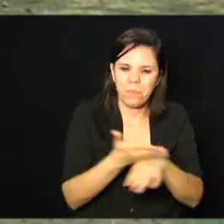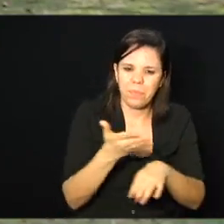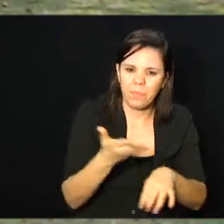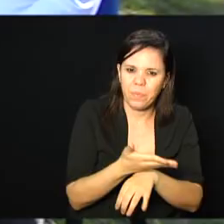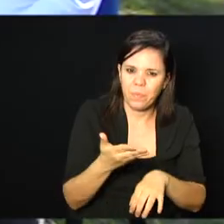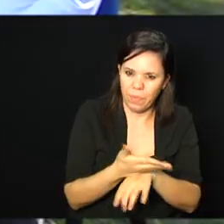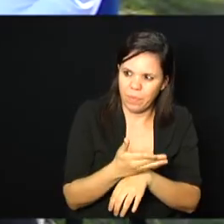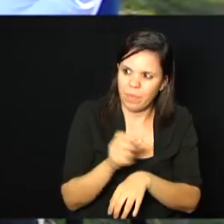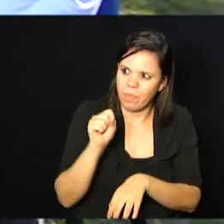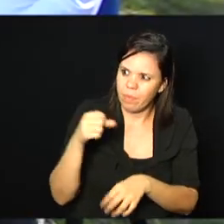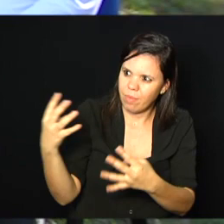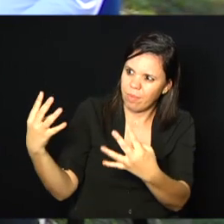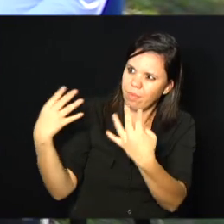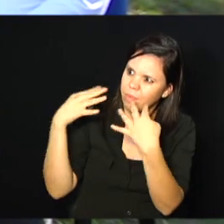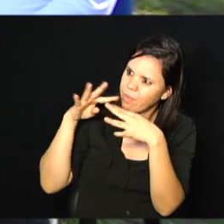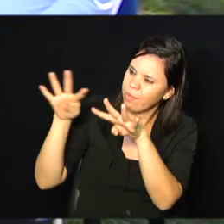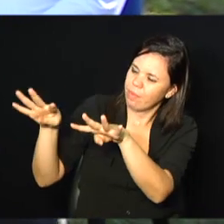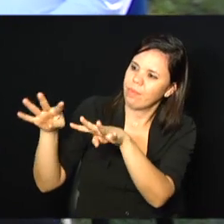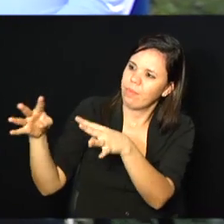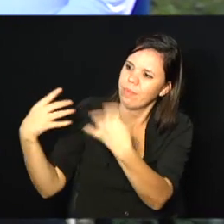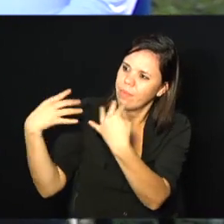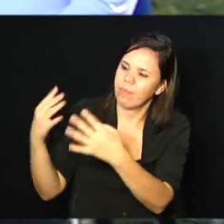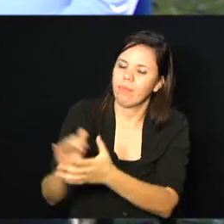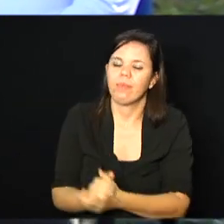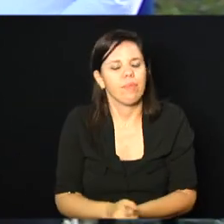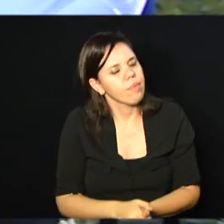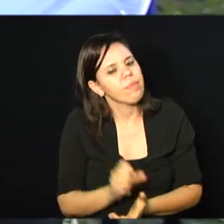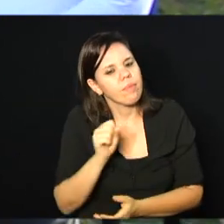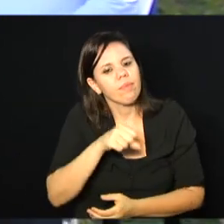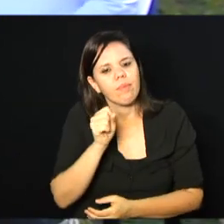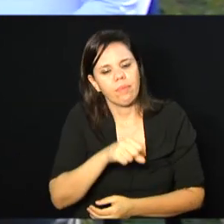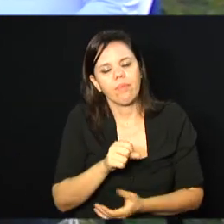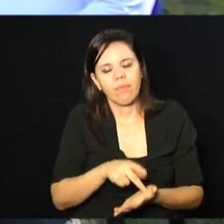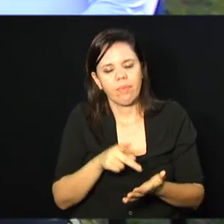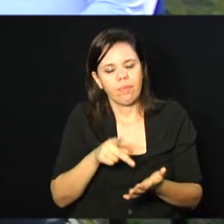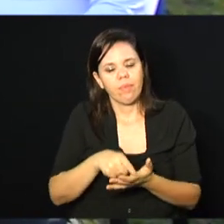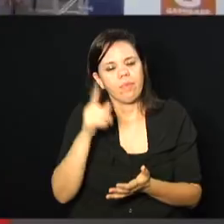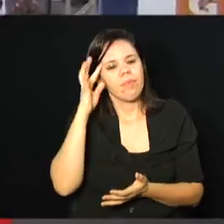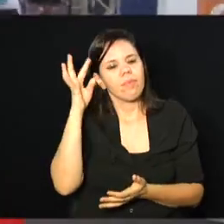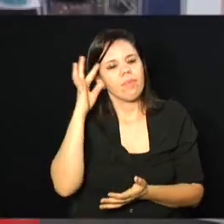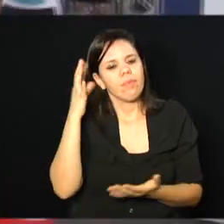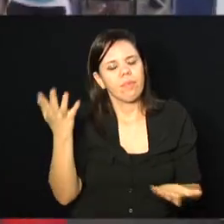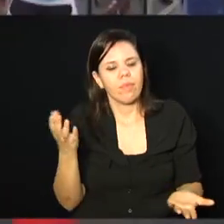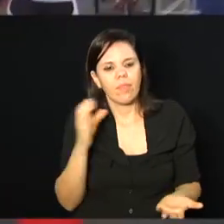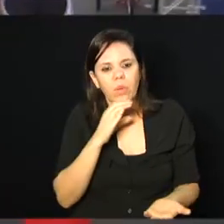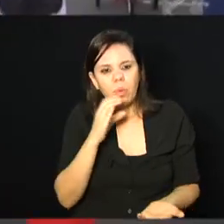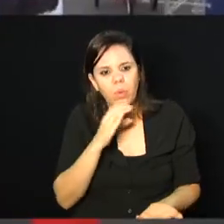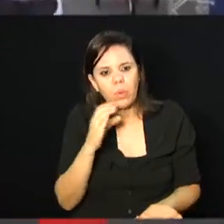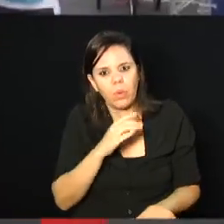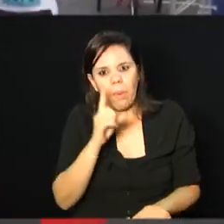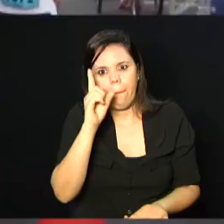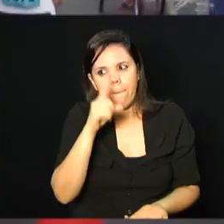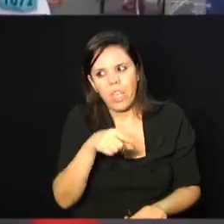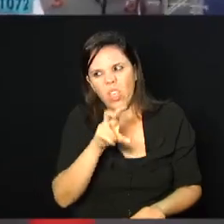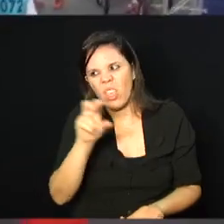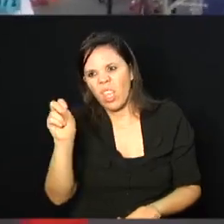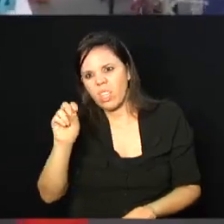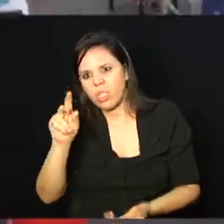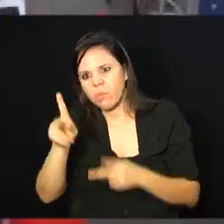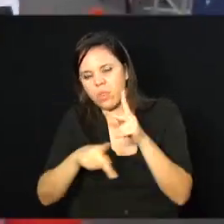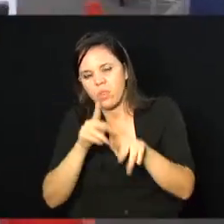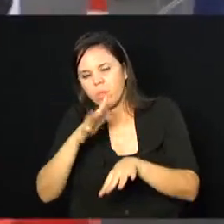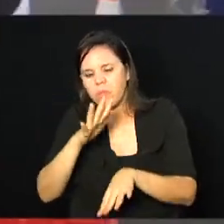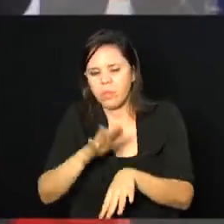a atenção? Chama, chama, é... Você imagina, uma corrida tem no mínimo 1.500 pessoas, né? Então chama a atenção.